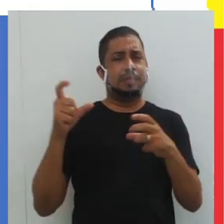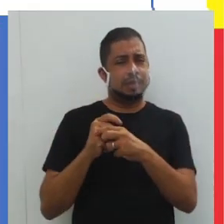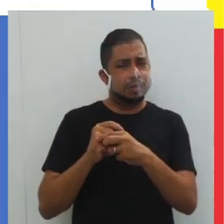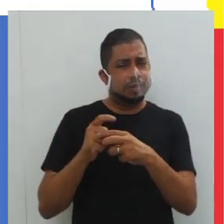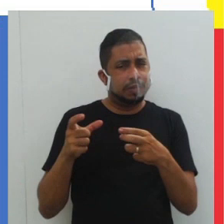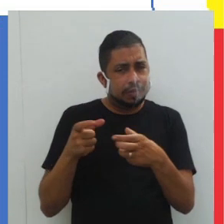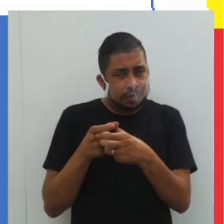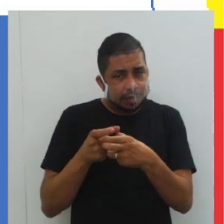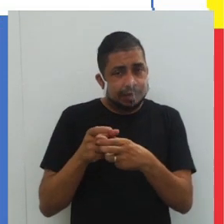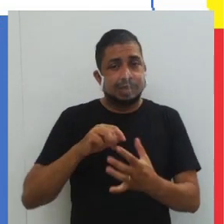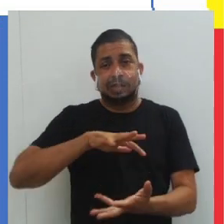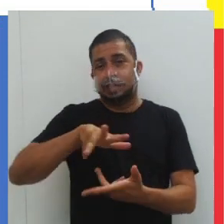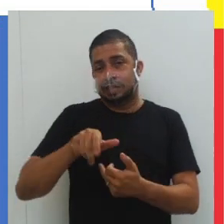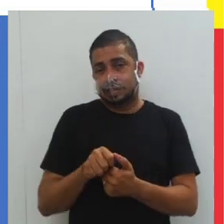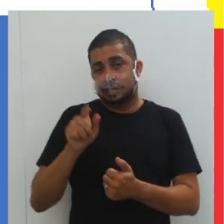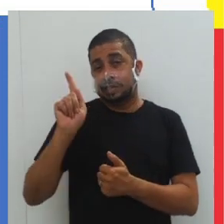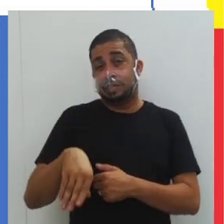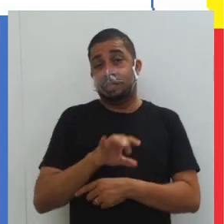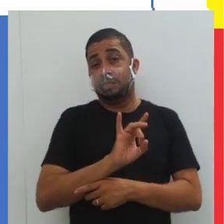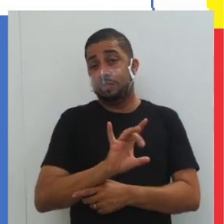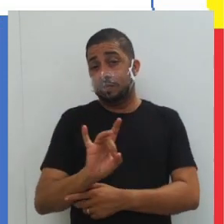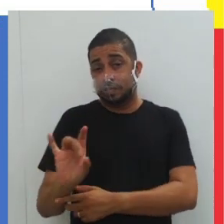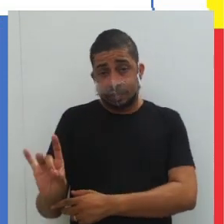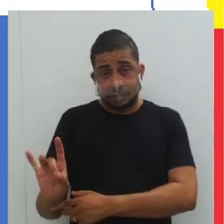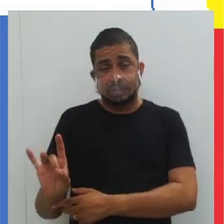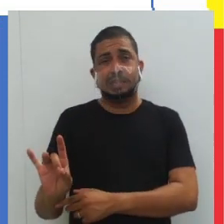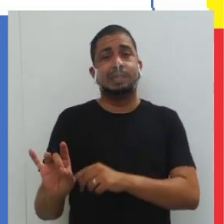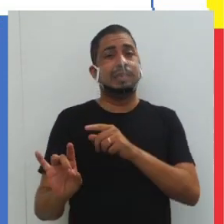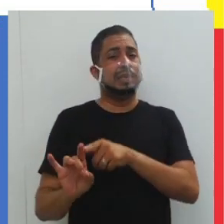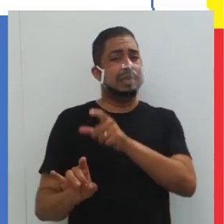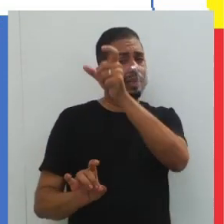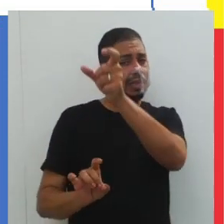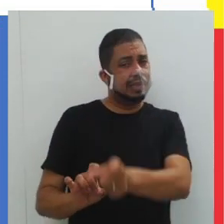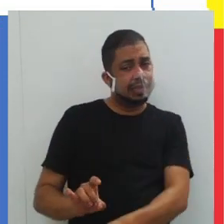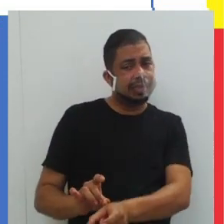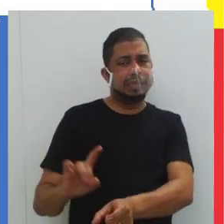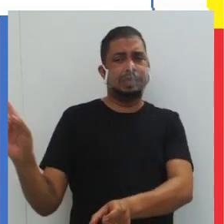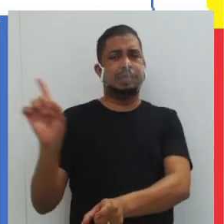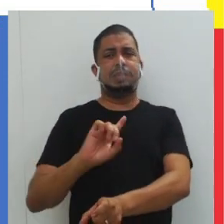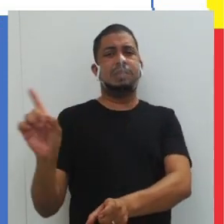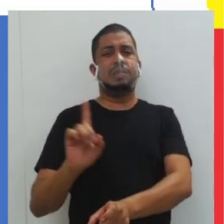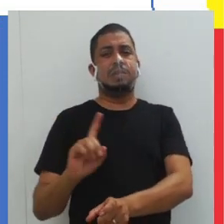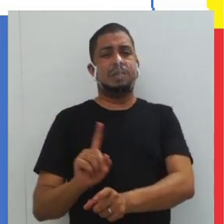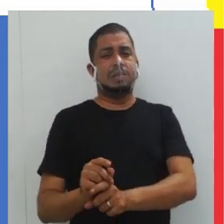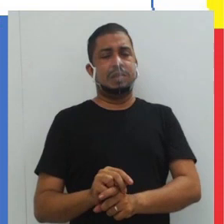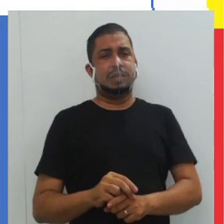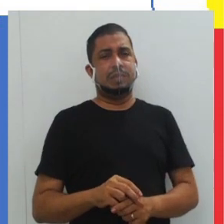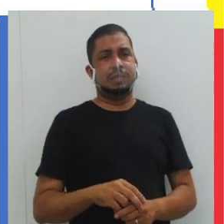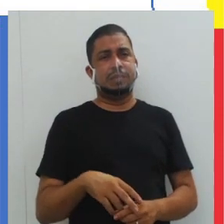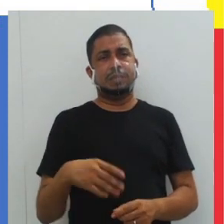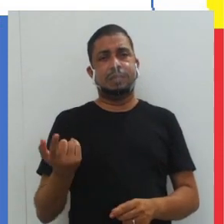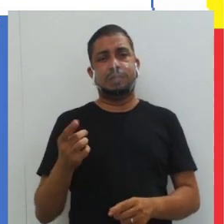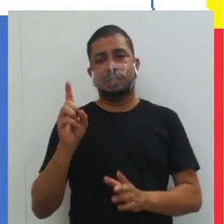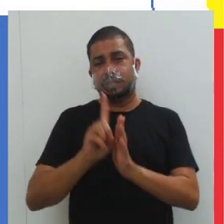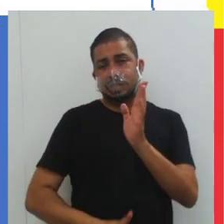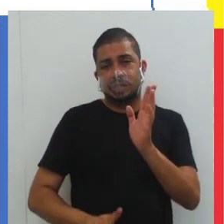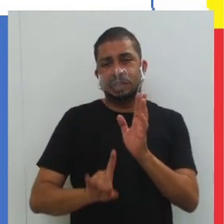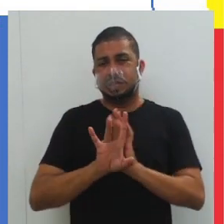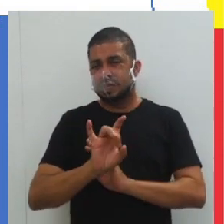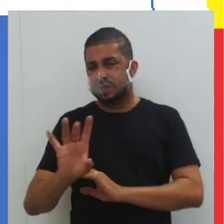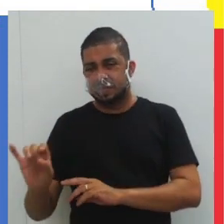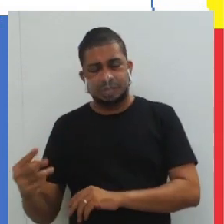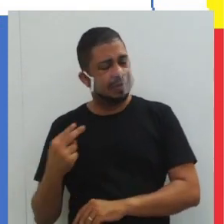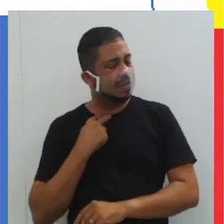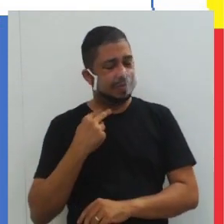minoria na Terra é o individual. Aqueles que negam os direitos individuais não